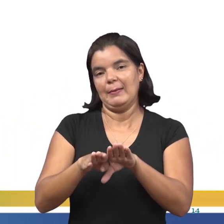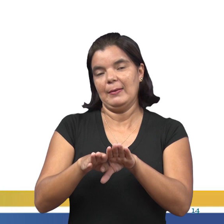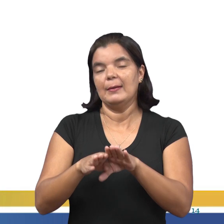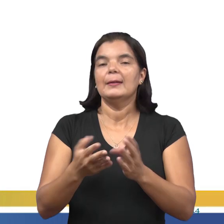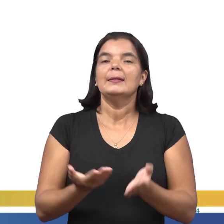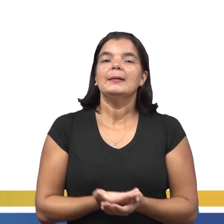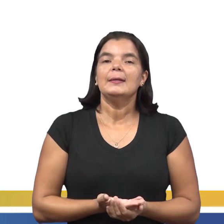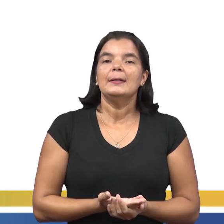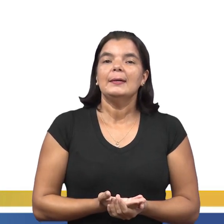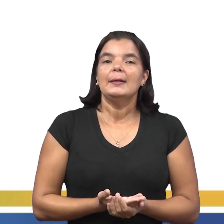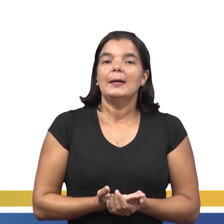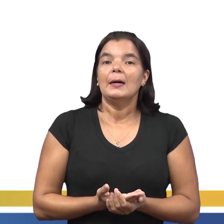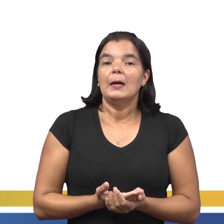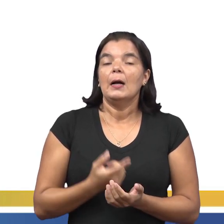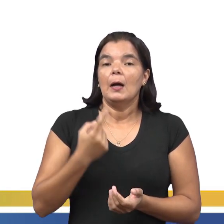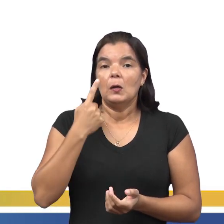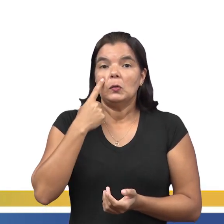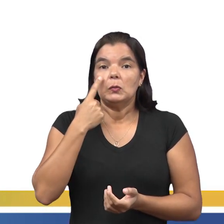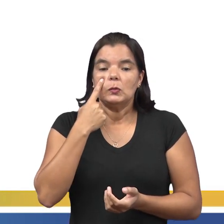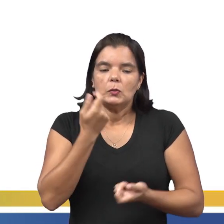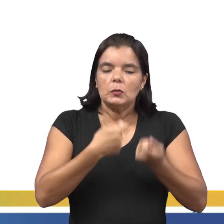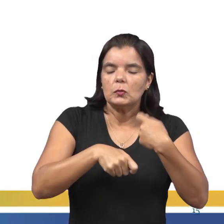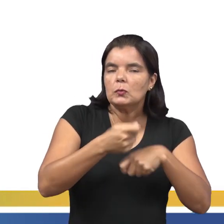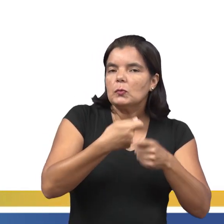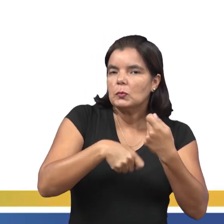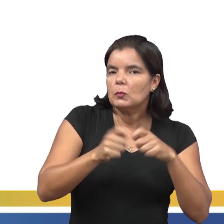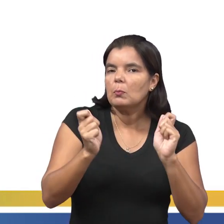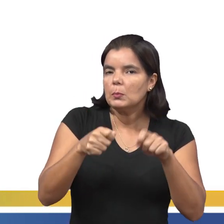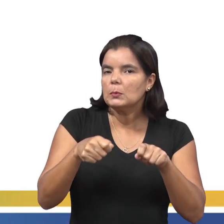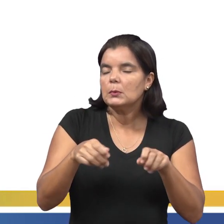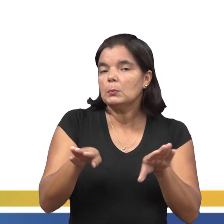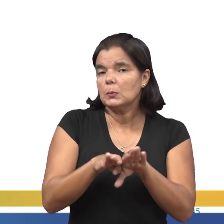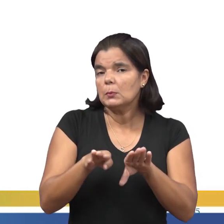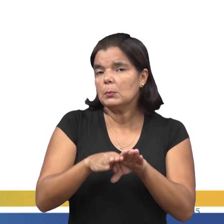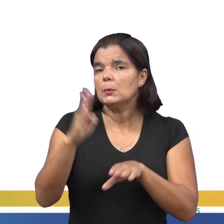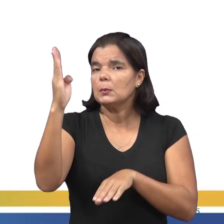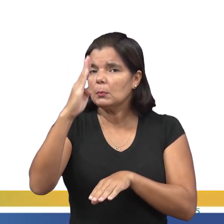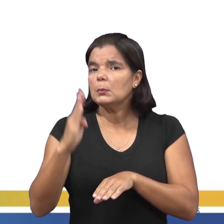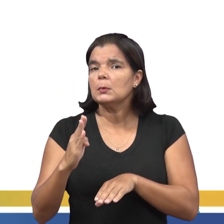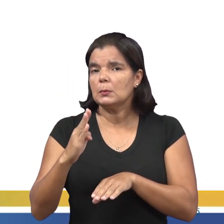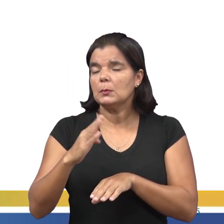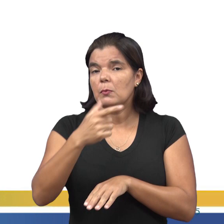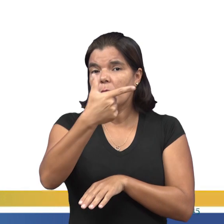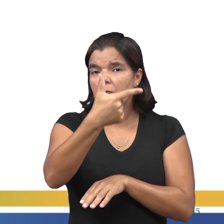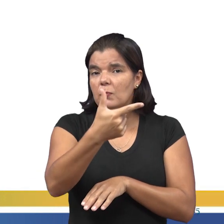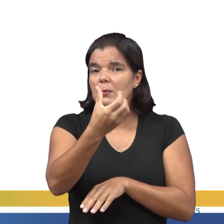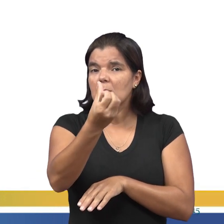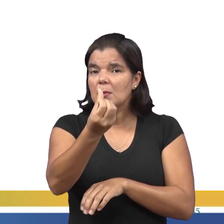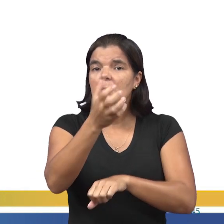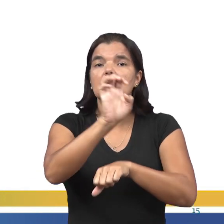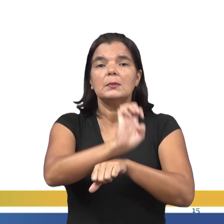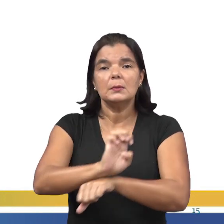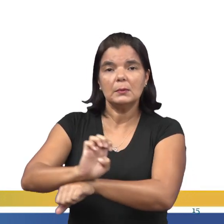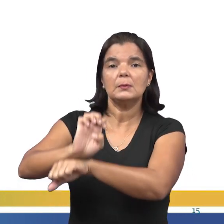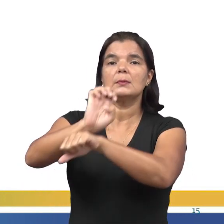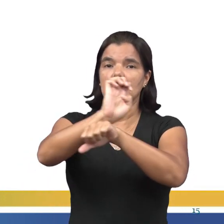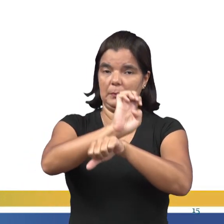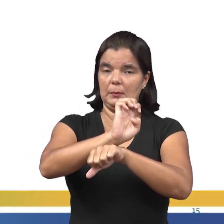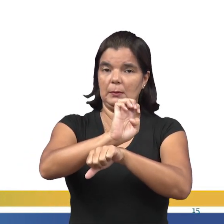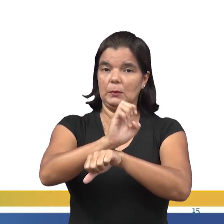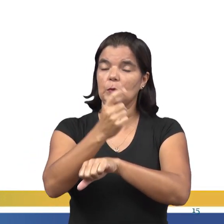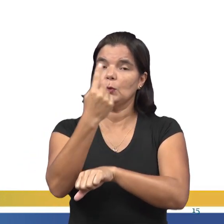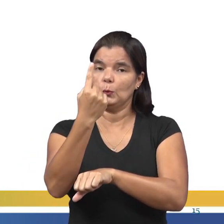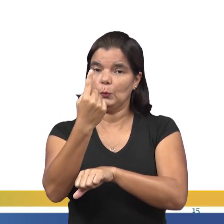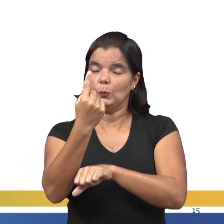relação aos entes administrativos, podemos falar assim, o Brasil possui 26 estados e um